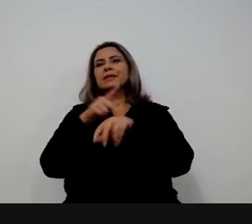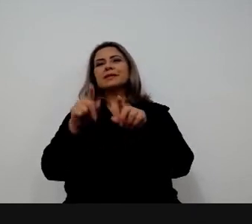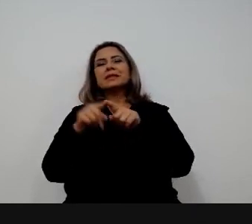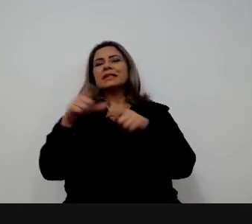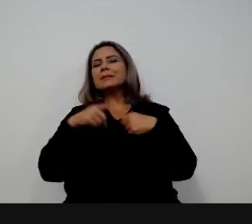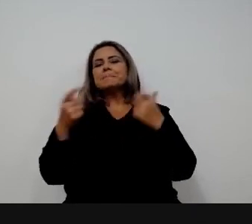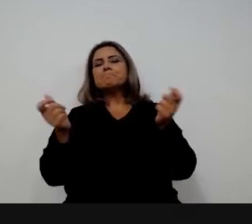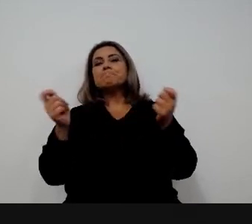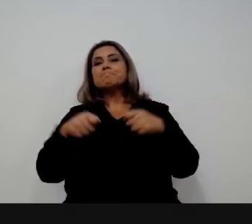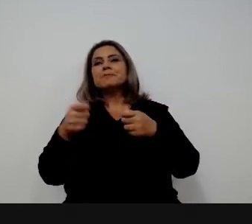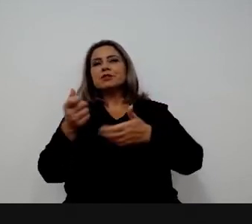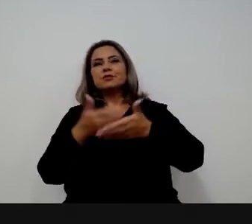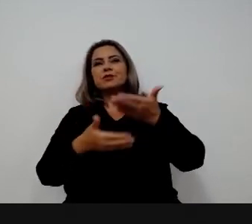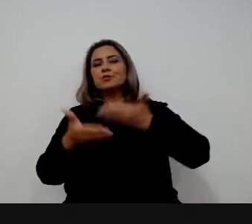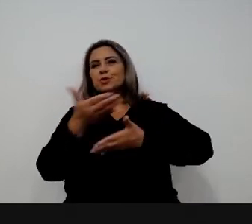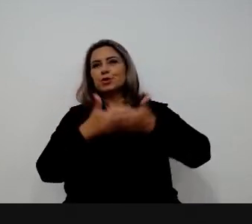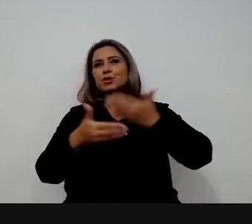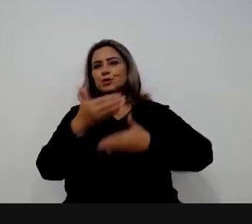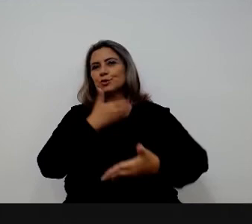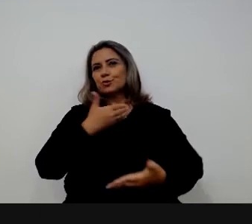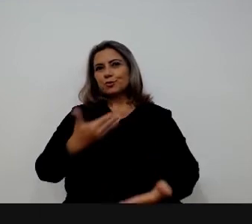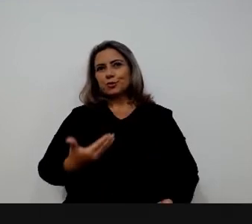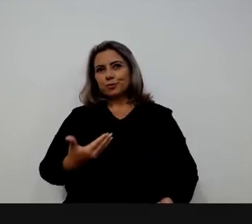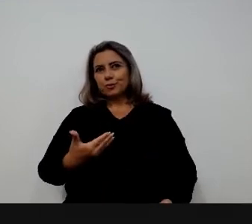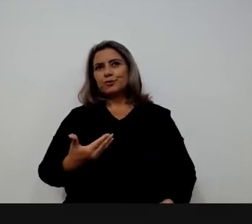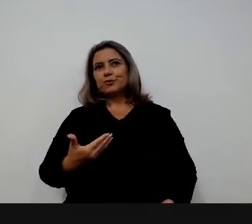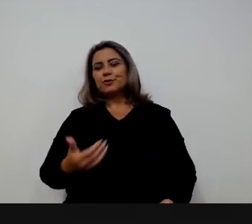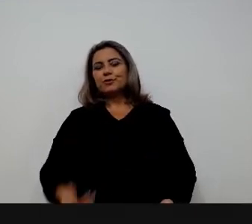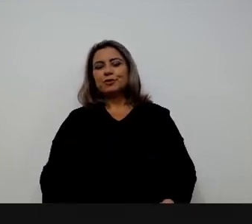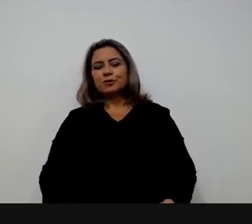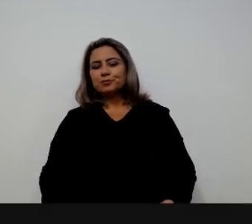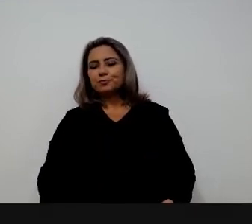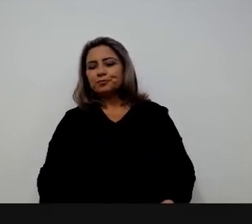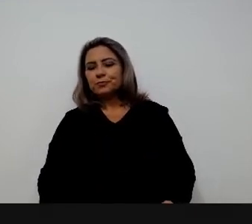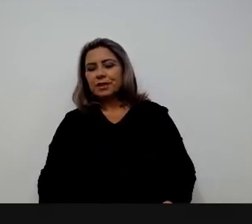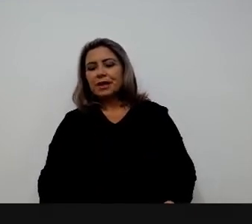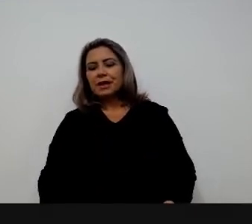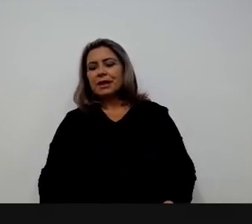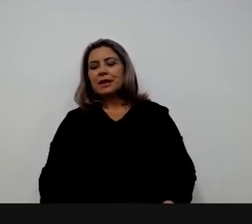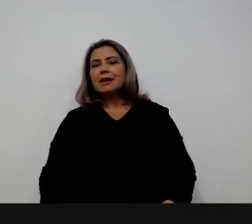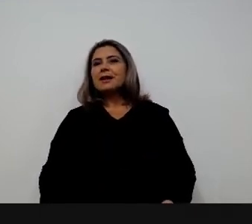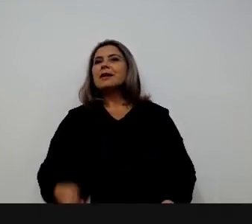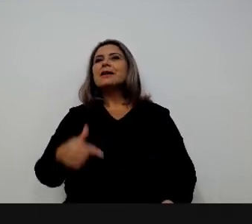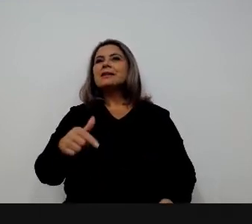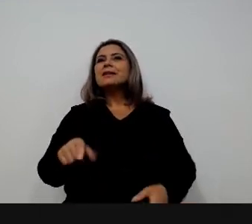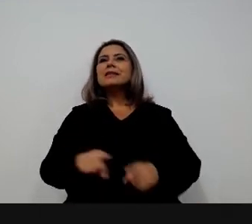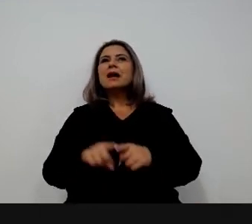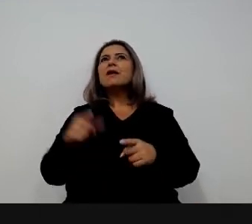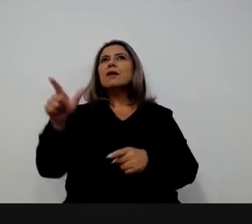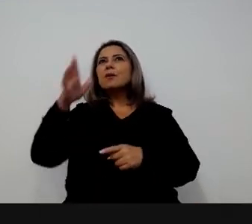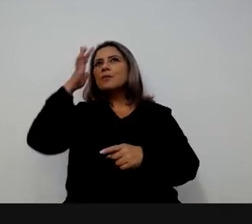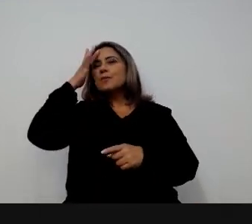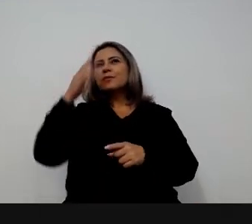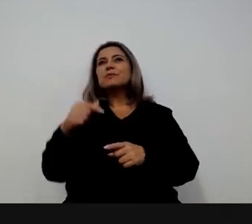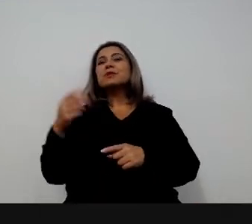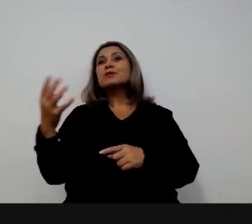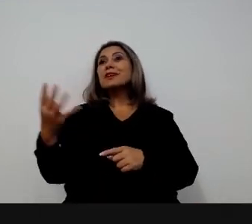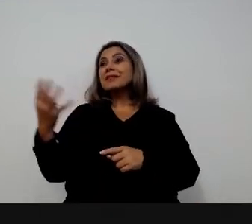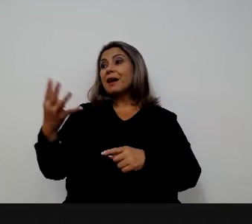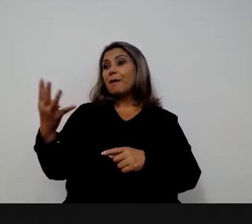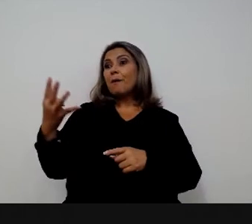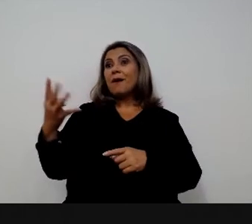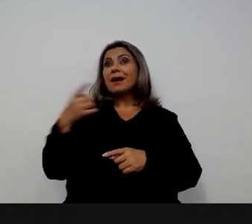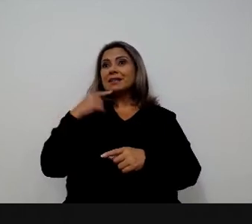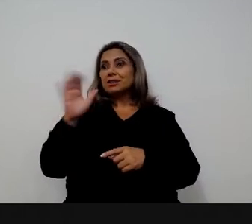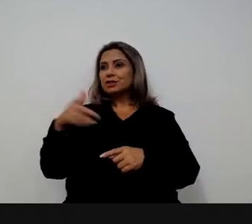matriz de competências transversais para o setor público brasileiro era o único da mesa a gente não pôde nem contribuir porque o pessoal já estava na sua quarta versão da matriz a